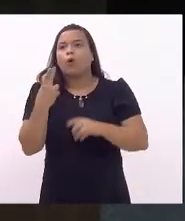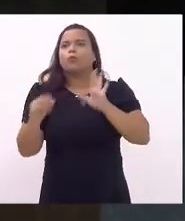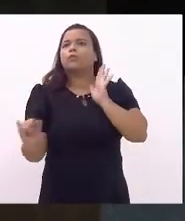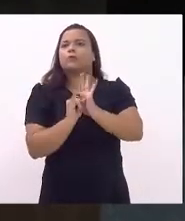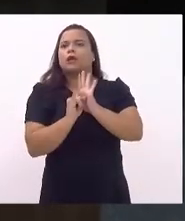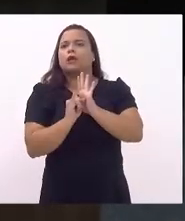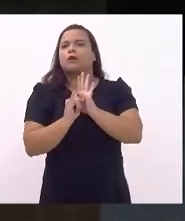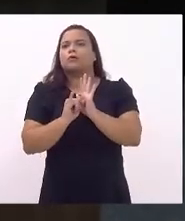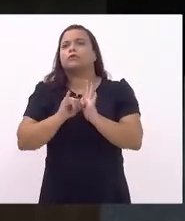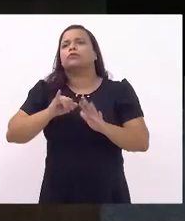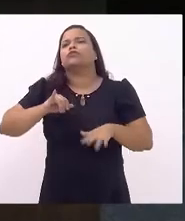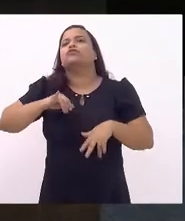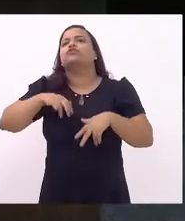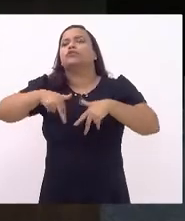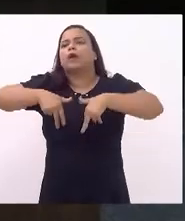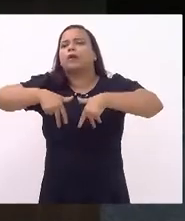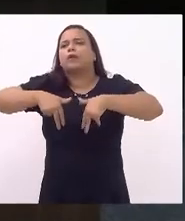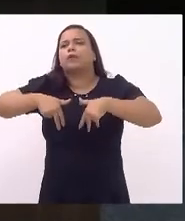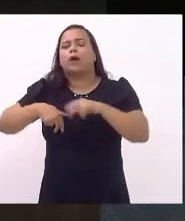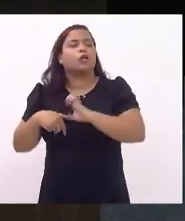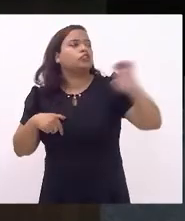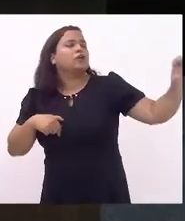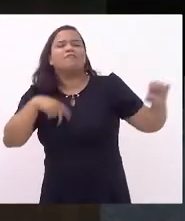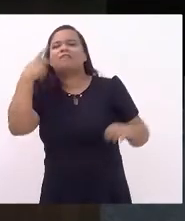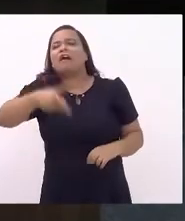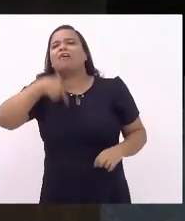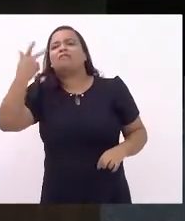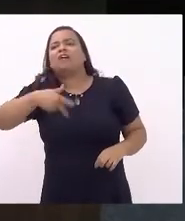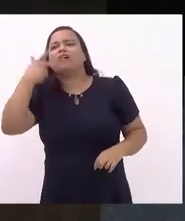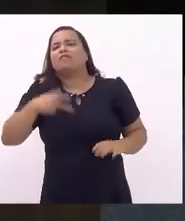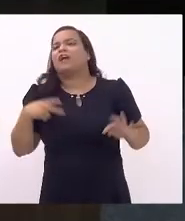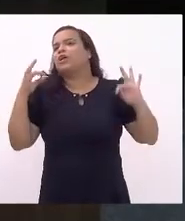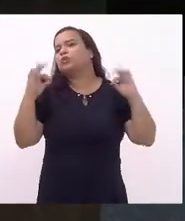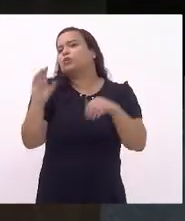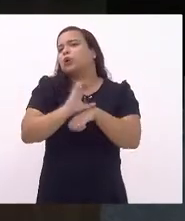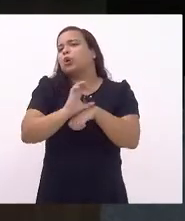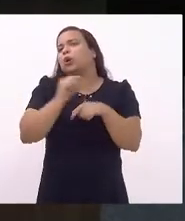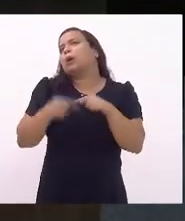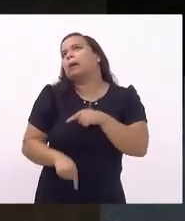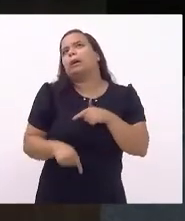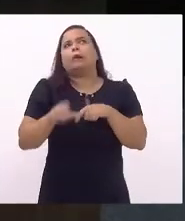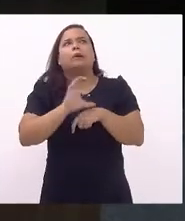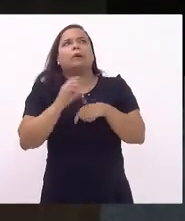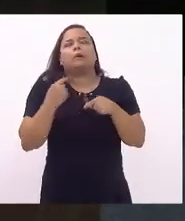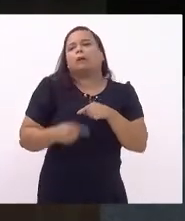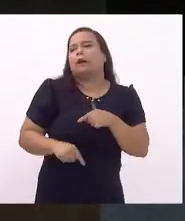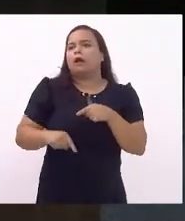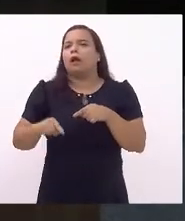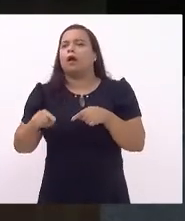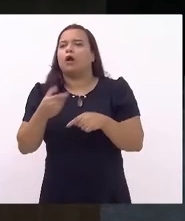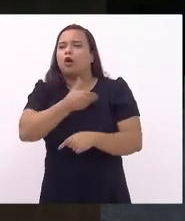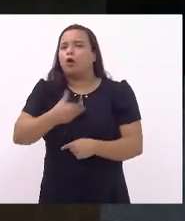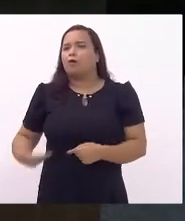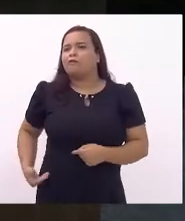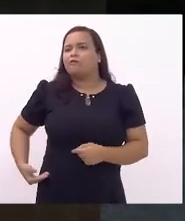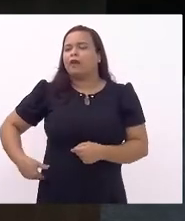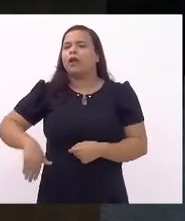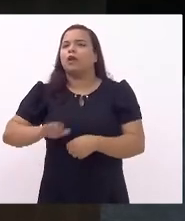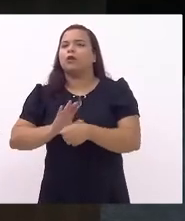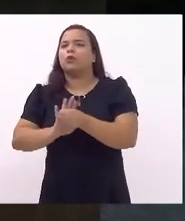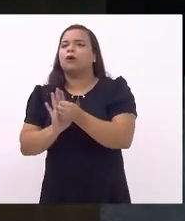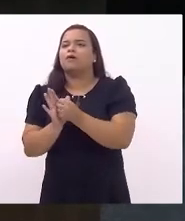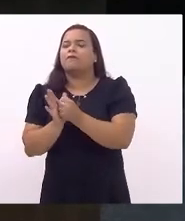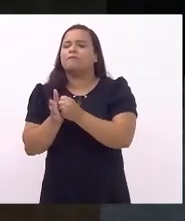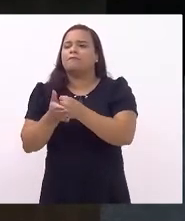na Constituição à esquerda, fica sempre falando que é tudo inconstitucional, o governo é fascista, é inconstitucional, mas vamos respeitar a